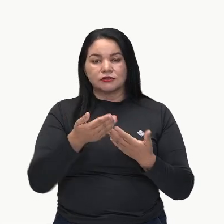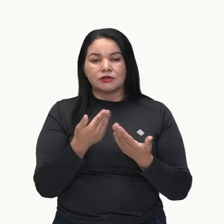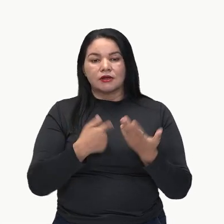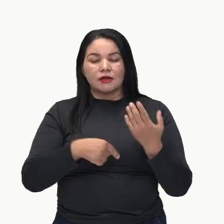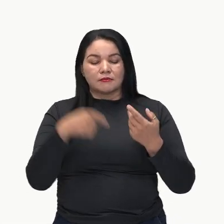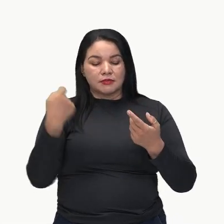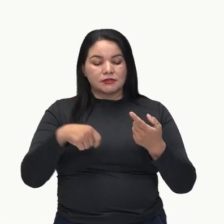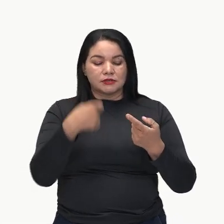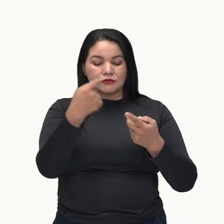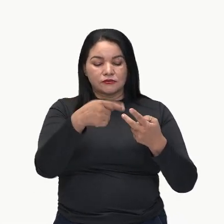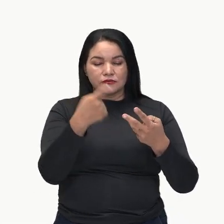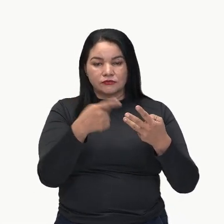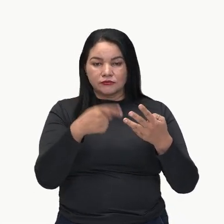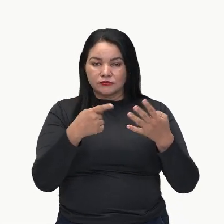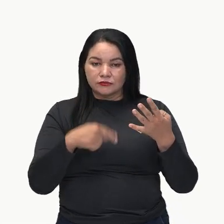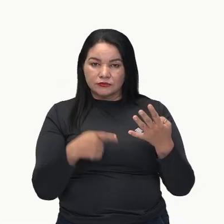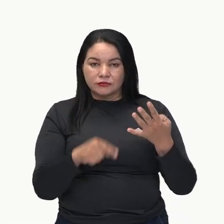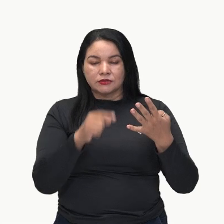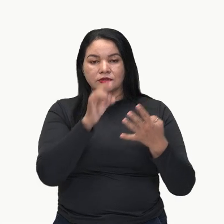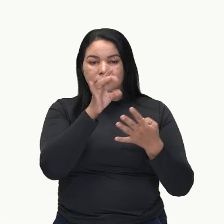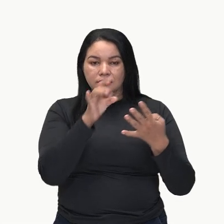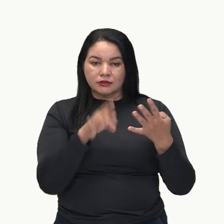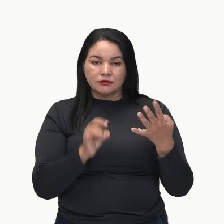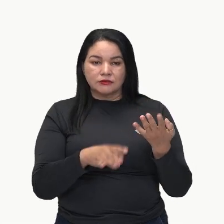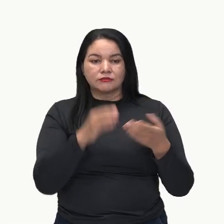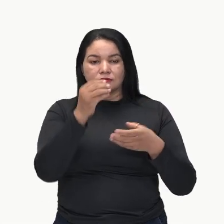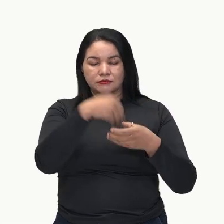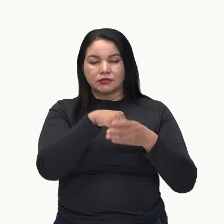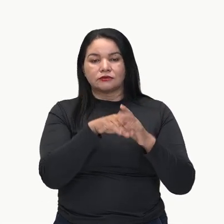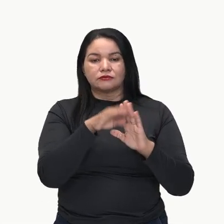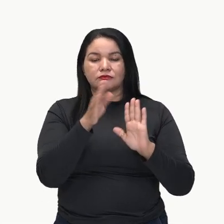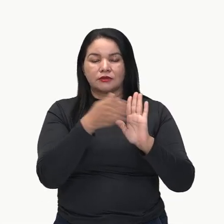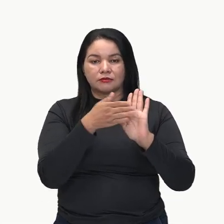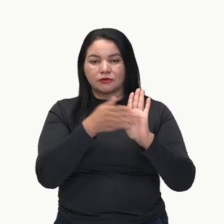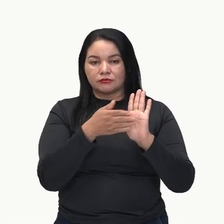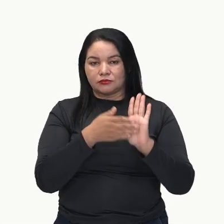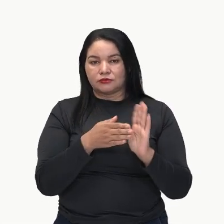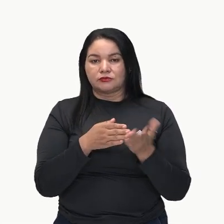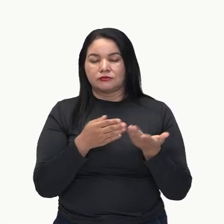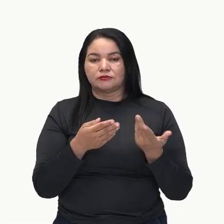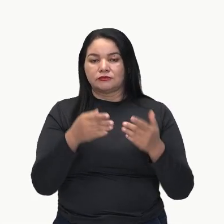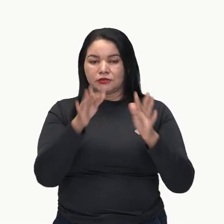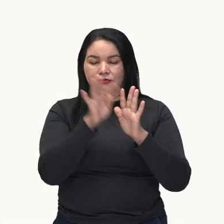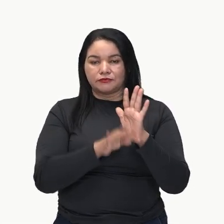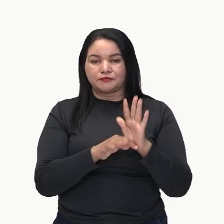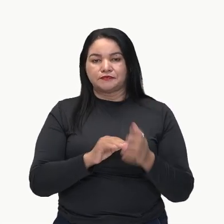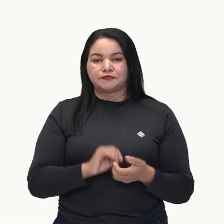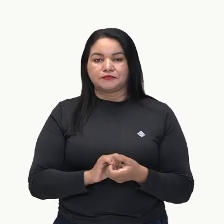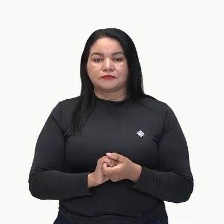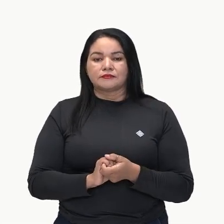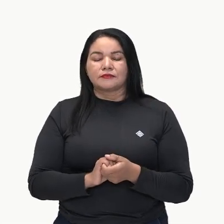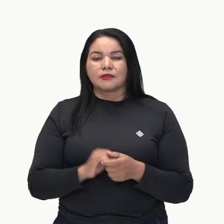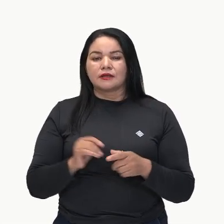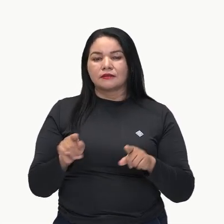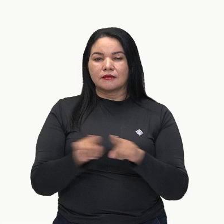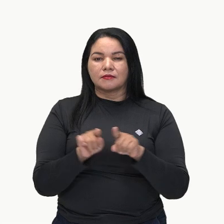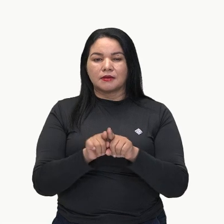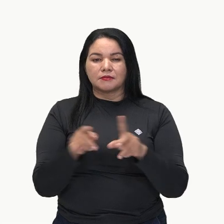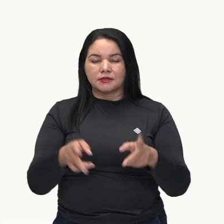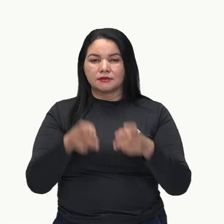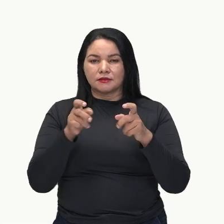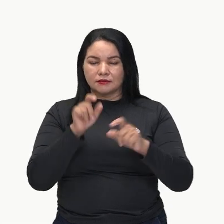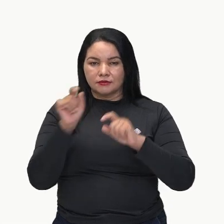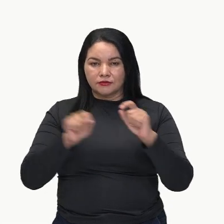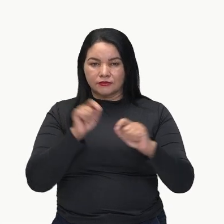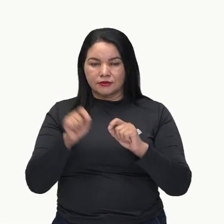ter na sua proposta de intervenção. Então, voltando aqui comigo, percebam que quando eu tenho